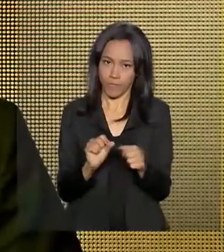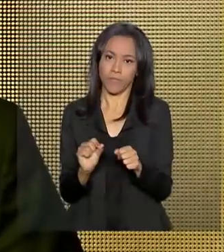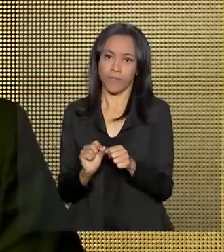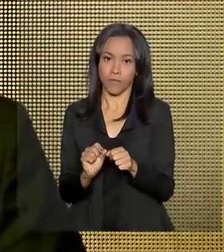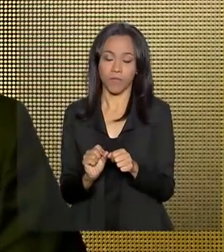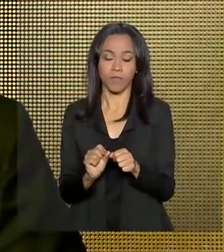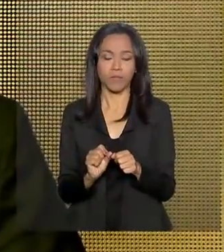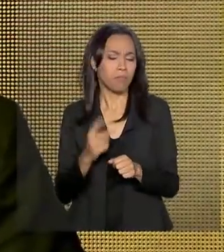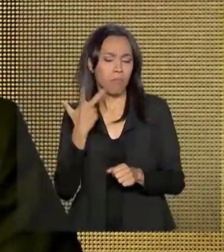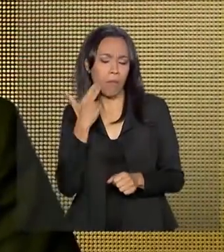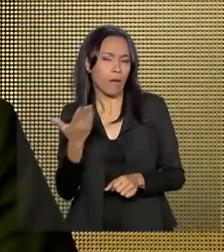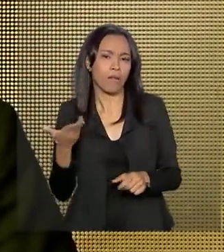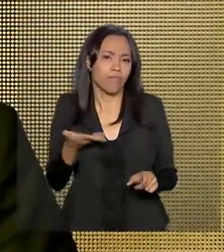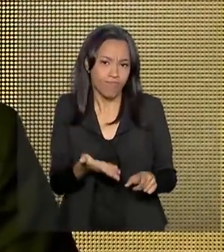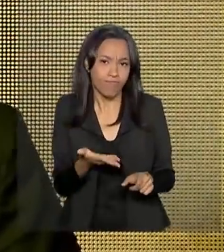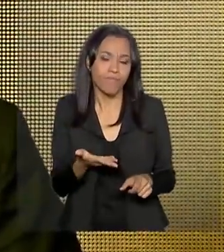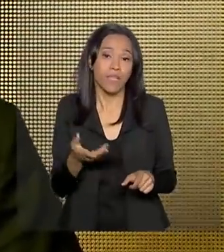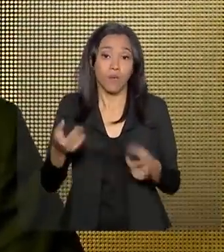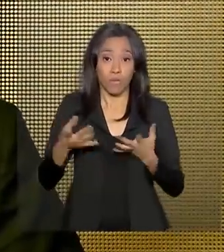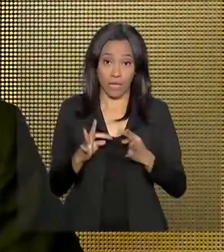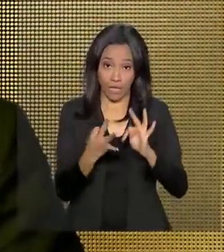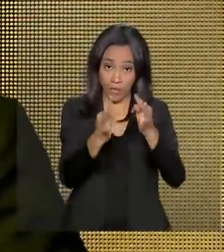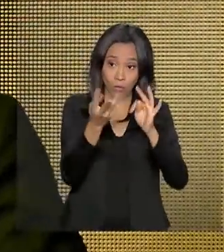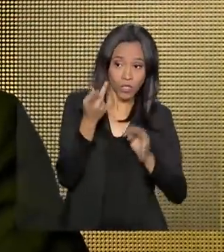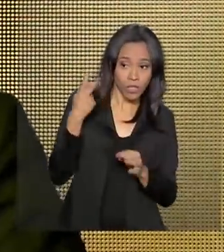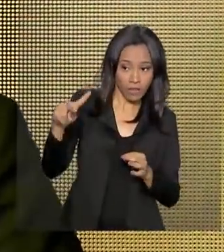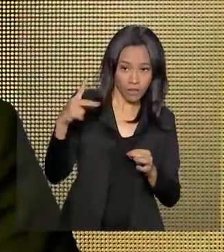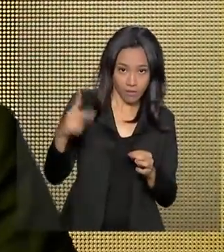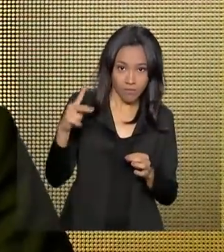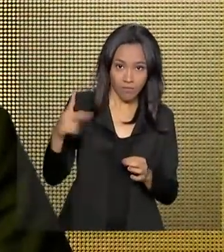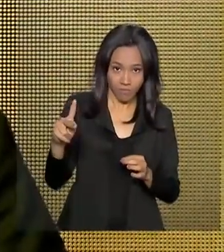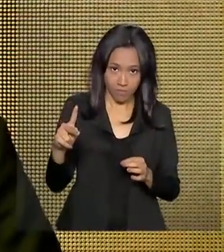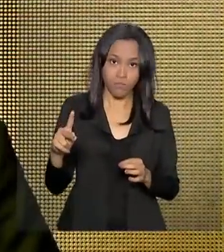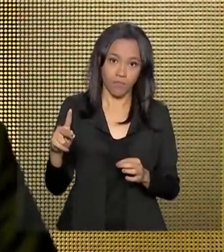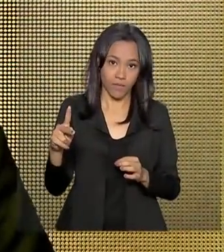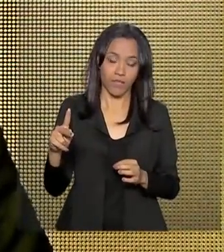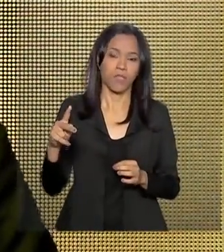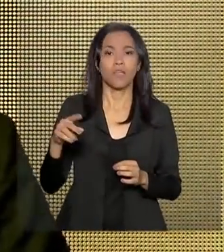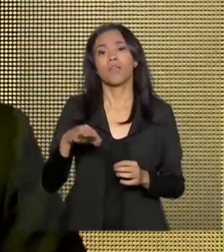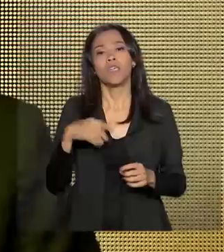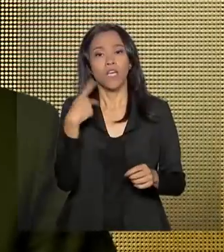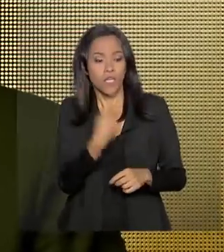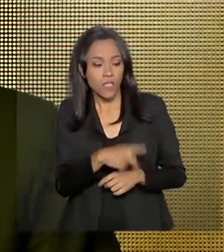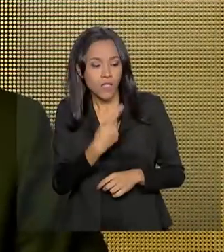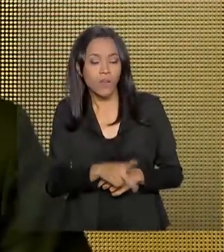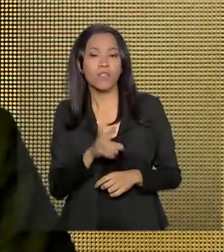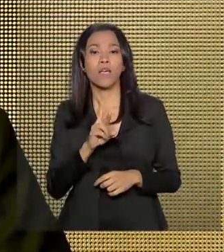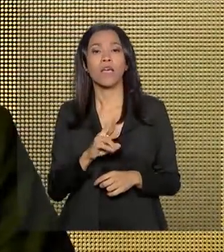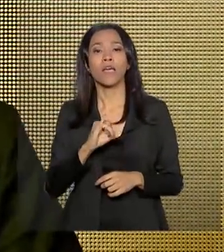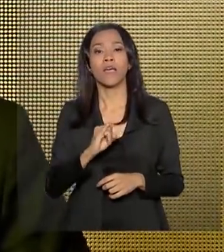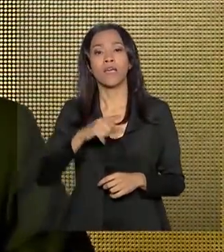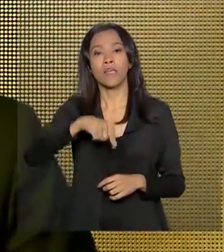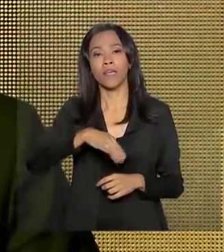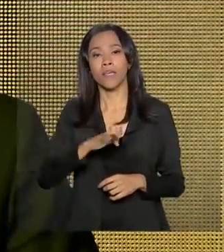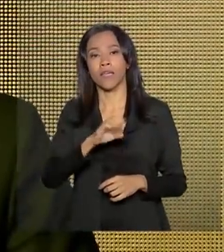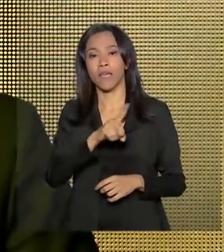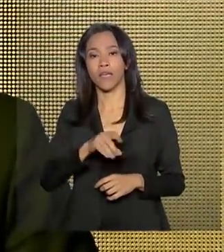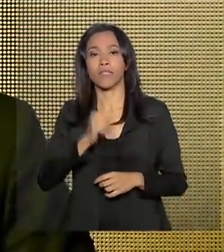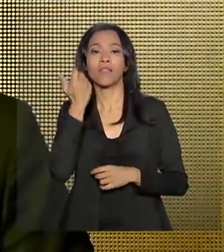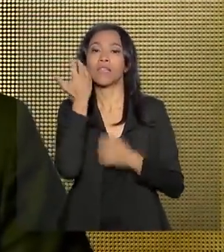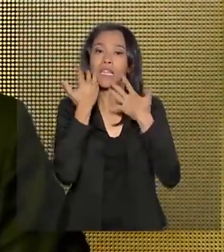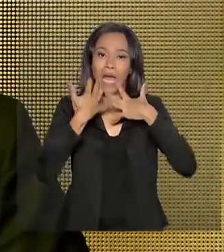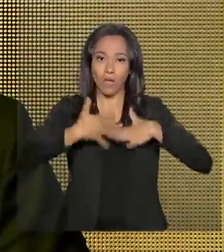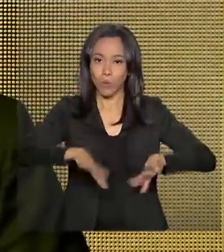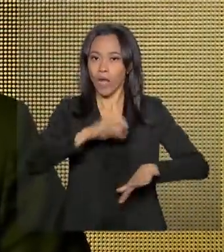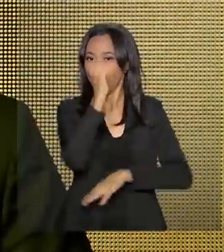Para que? Com a tecnologia deles, num primeiro momento. Com as nossas riquezas minerais e